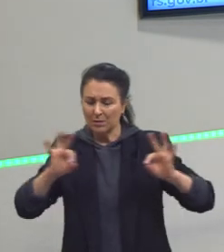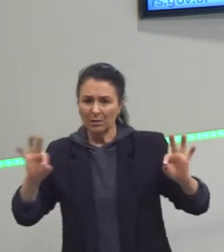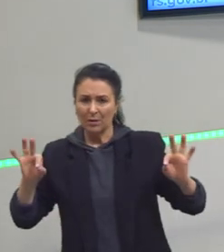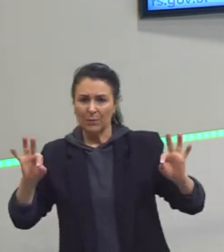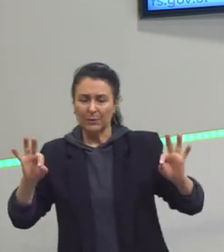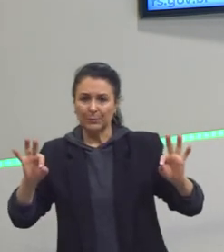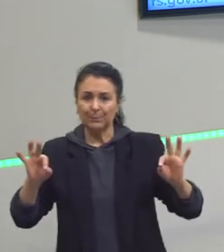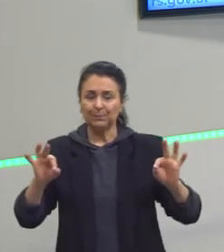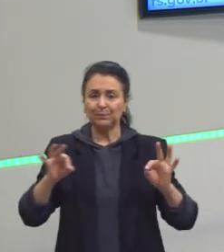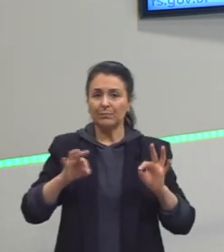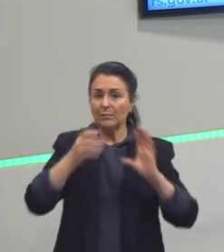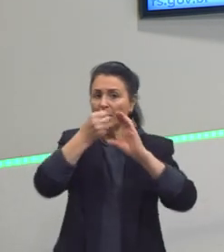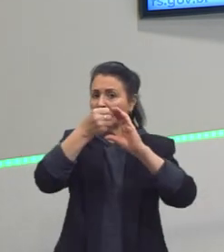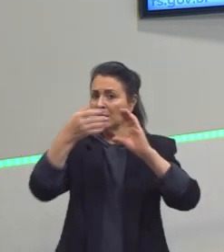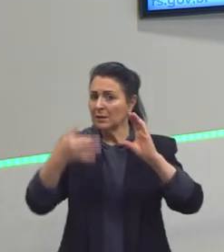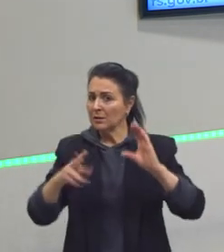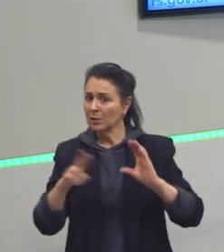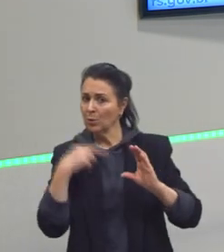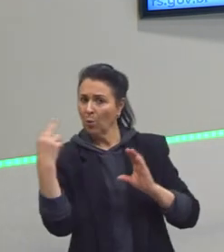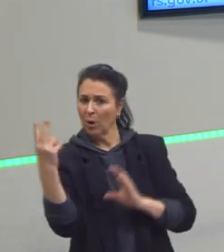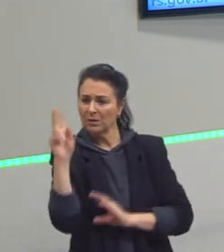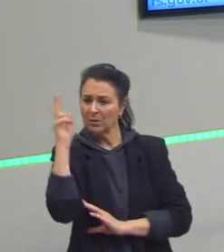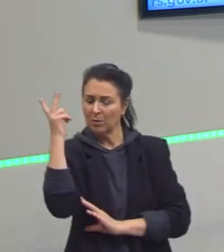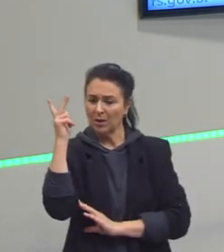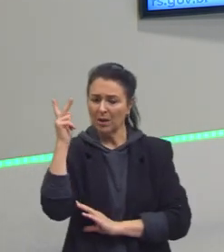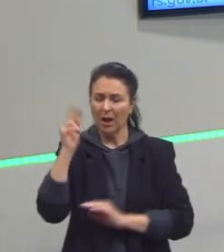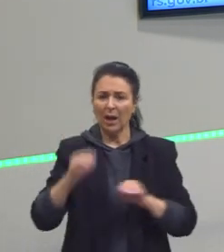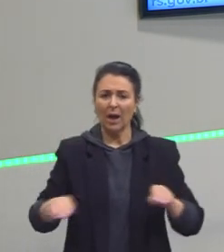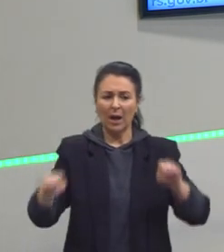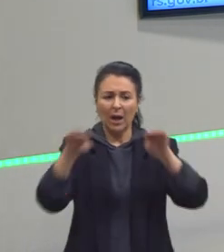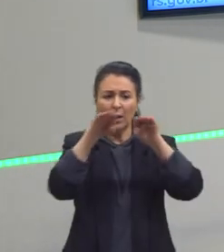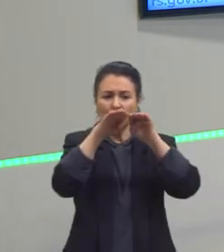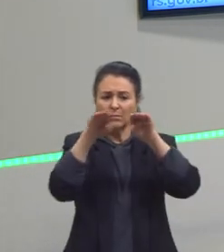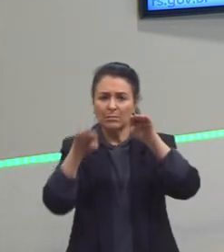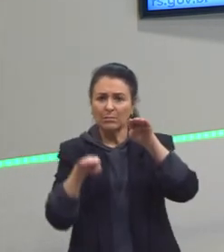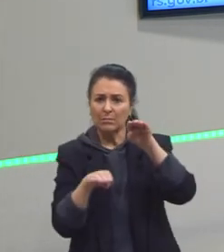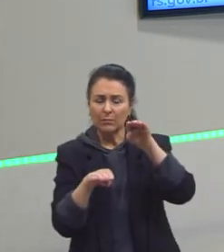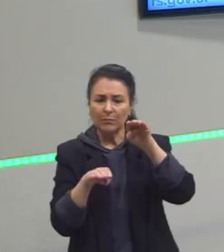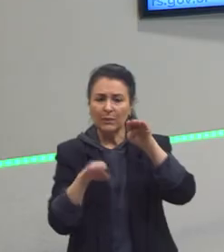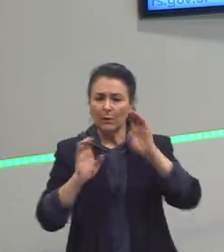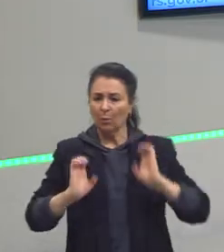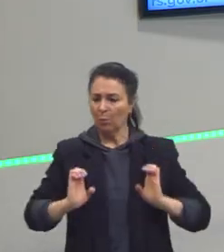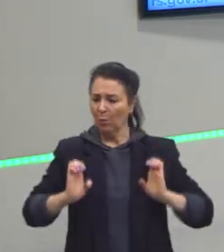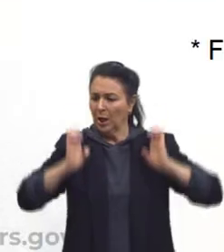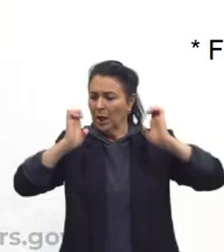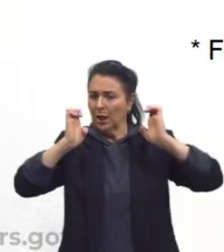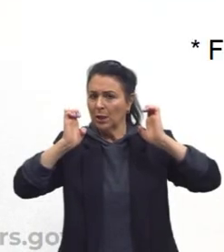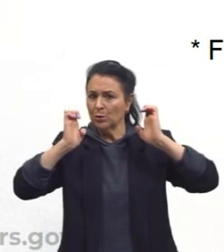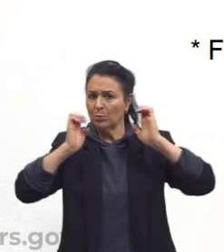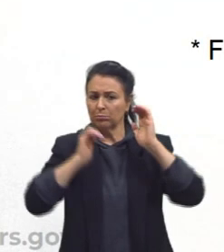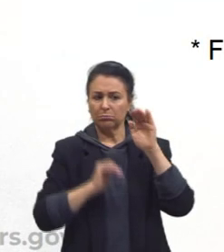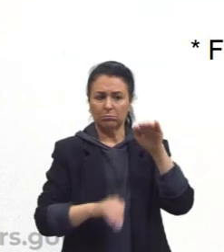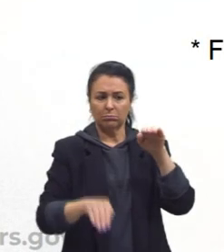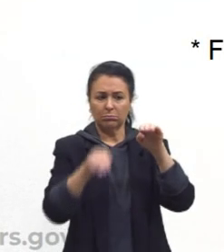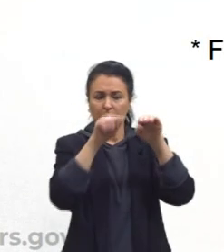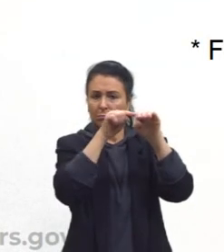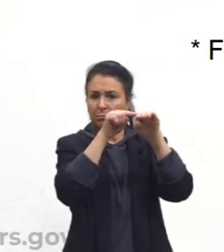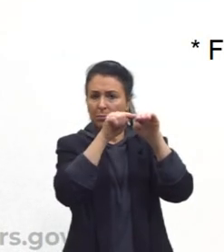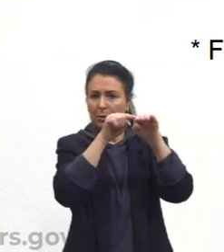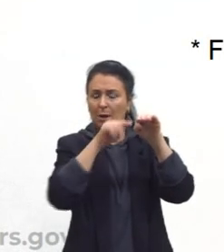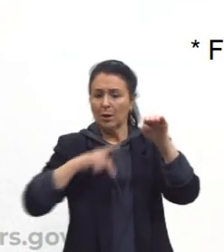características históricas é essa, essa desigualdade, uma classe, uma elite aqui e a população,